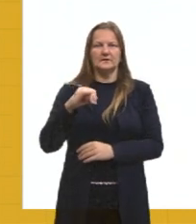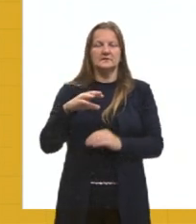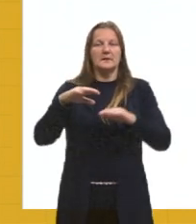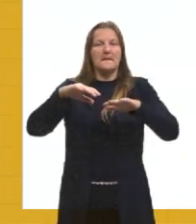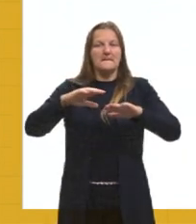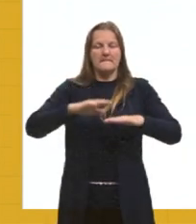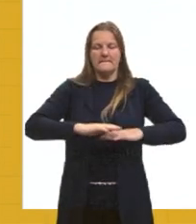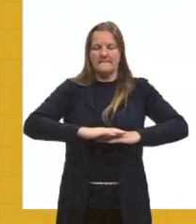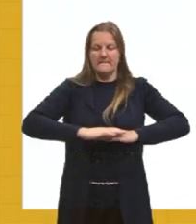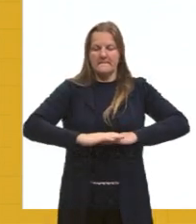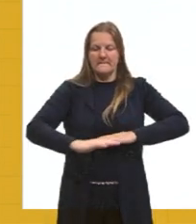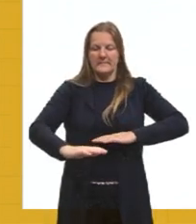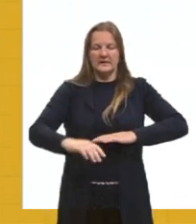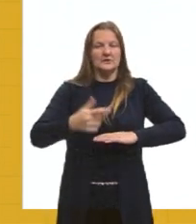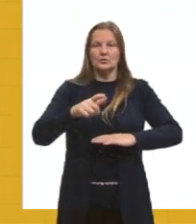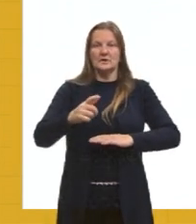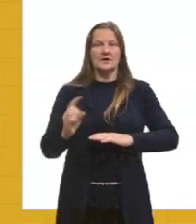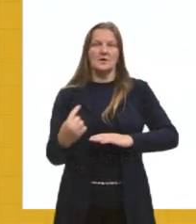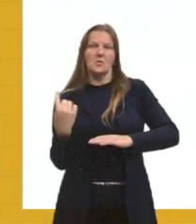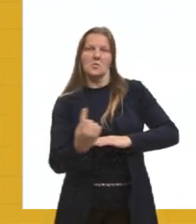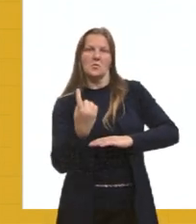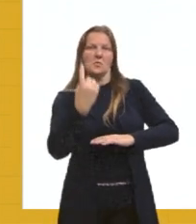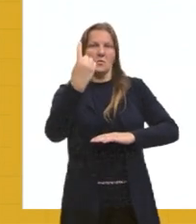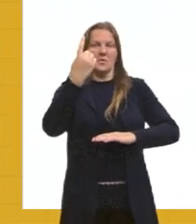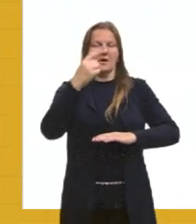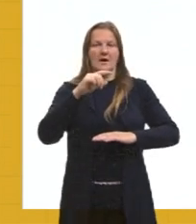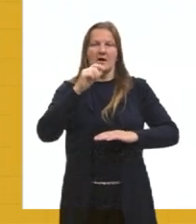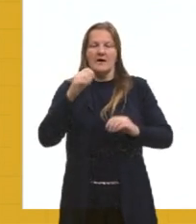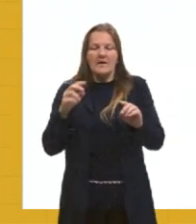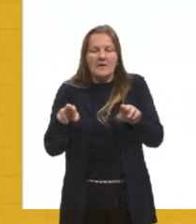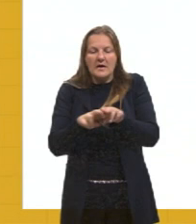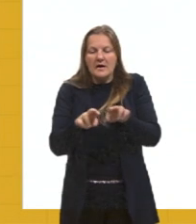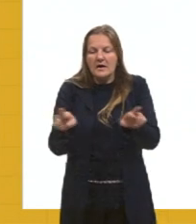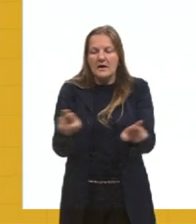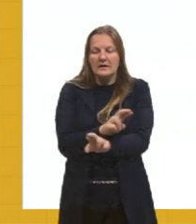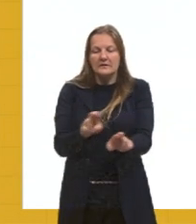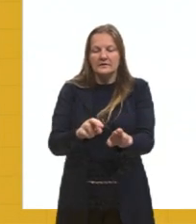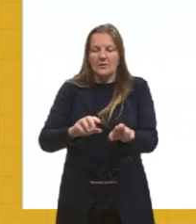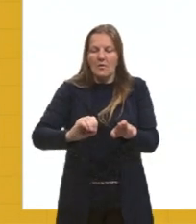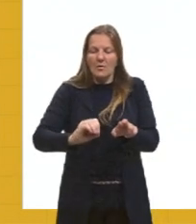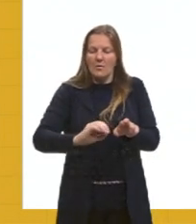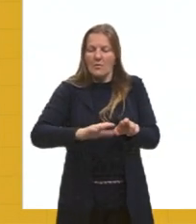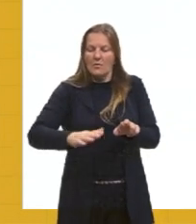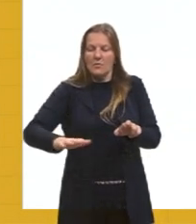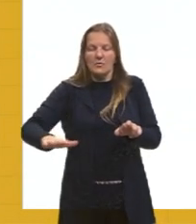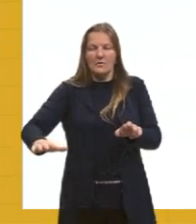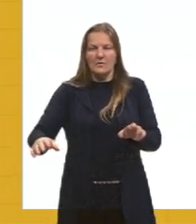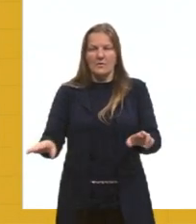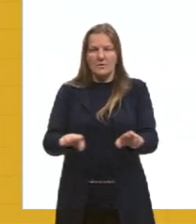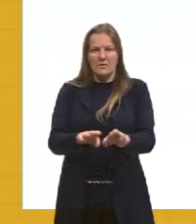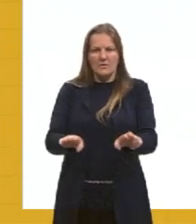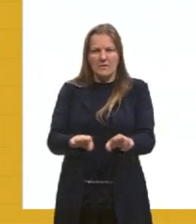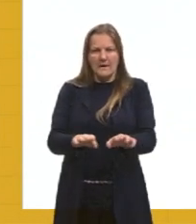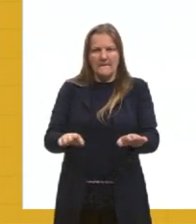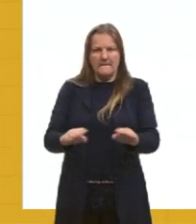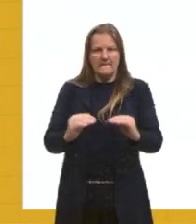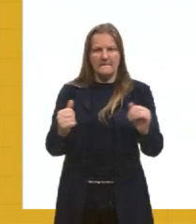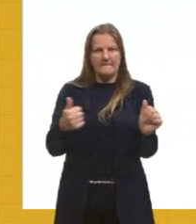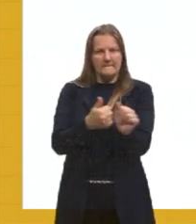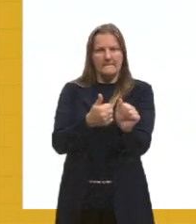né? Da altitude do mar aí, em relação ao seu